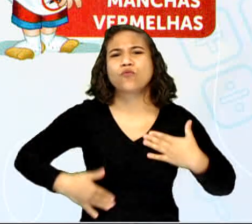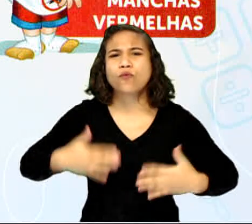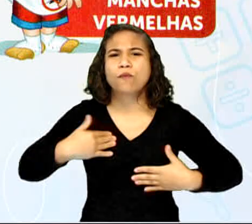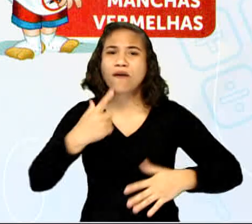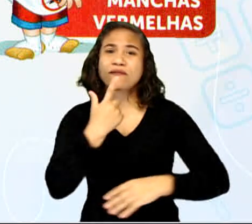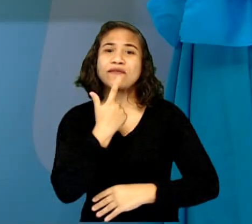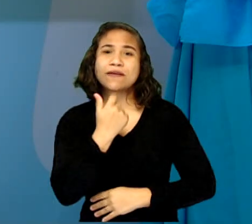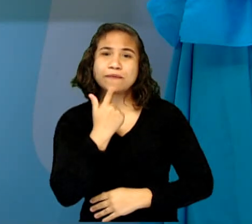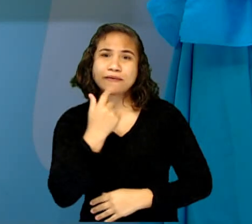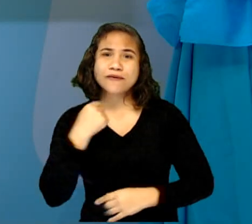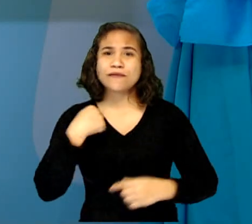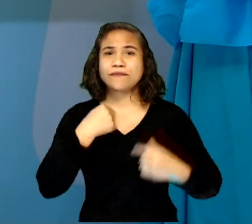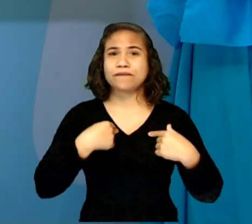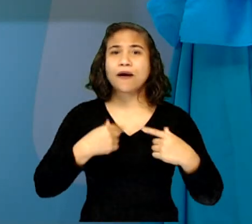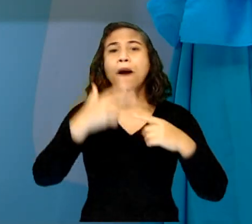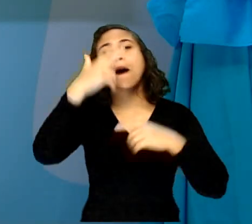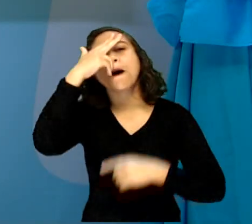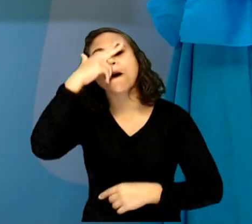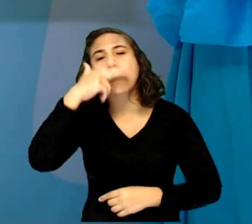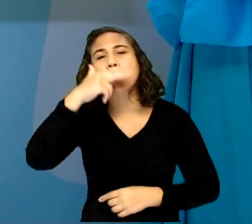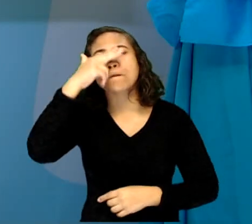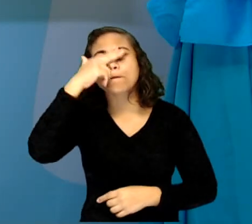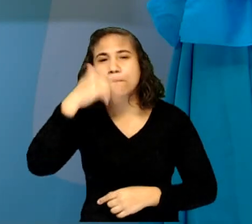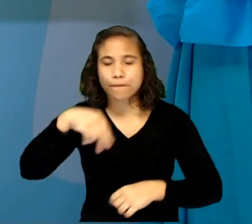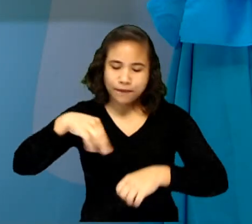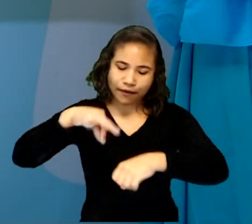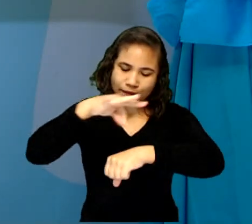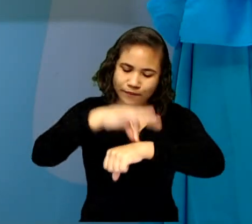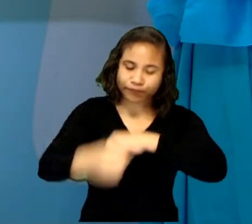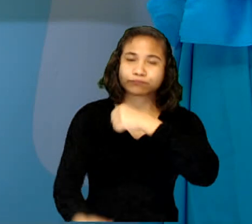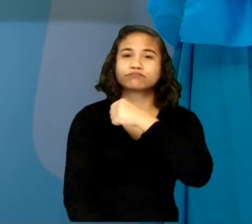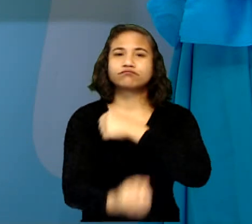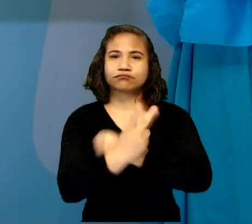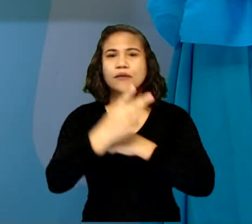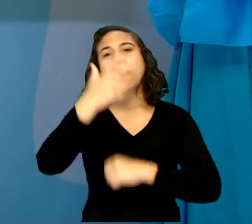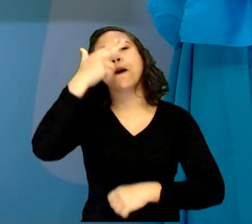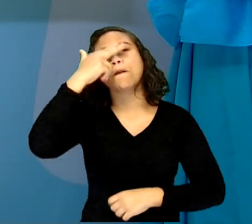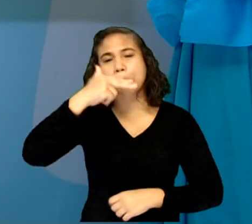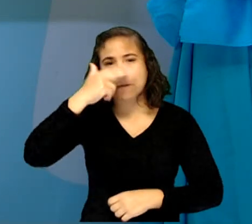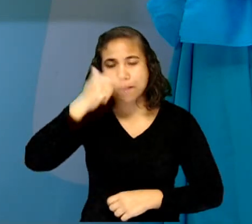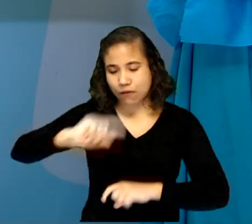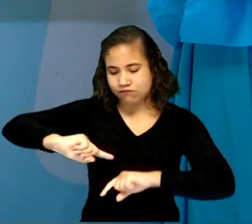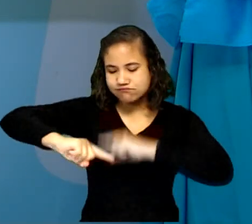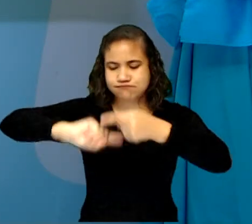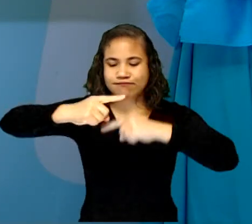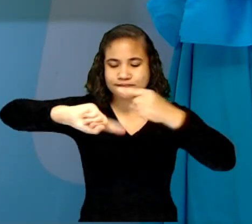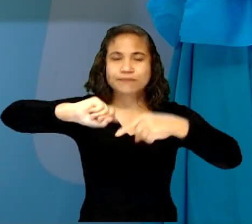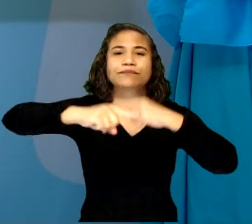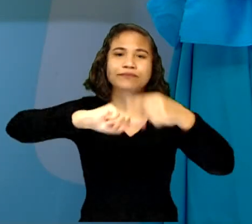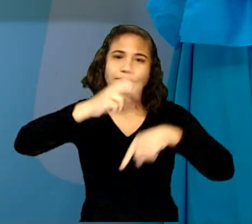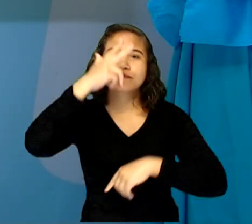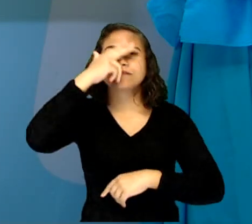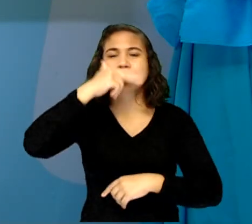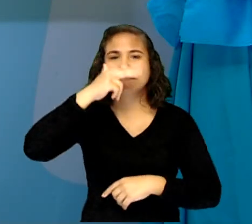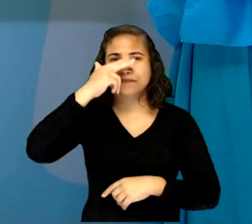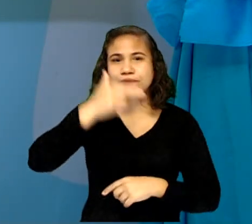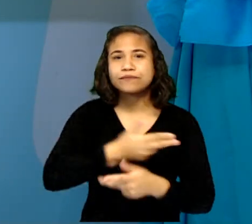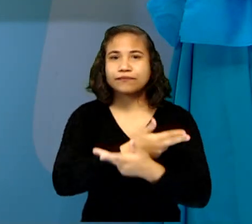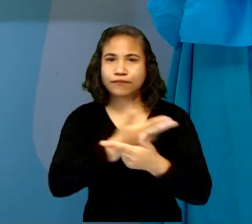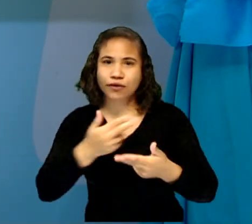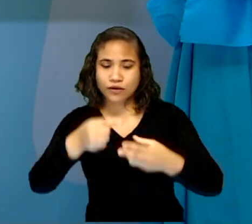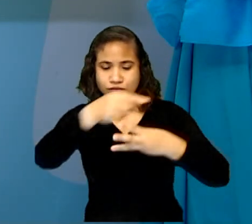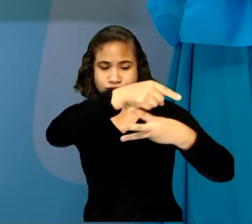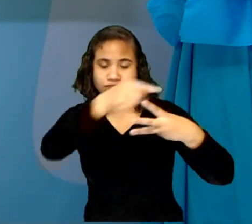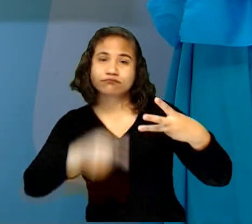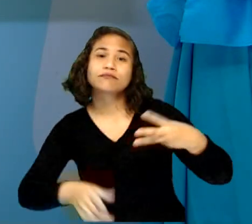Deixando bem claro uma coisa, é o mesmo vetor e é o mesmo mosquito que transmite as mesmas, essas doenças.